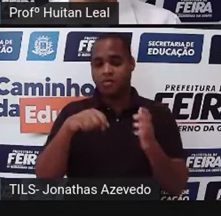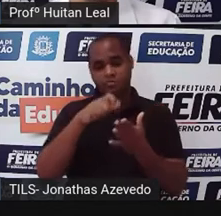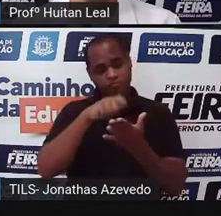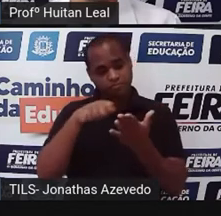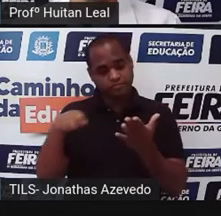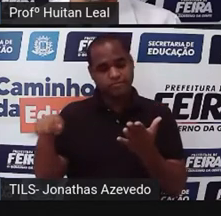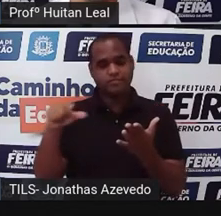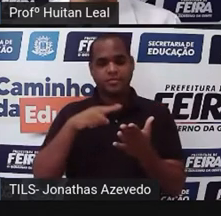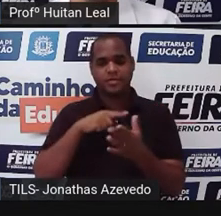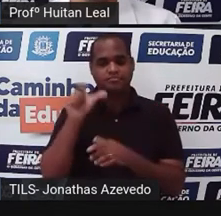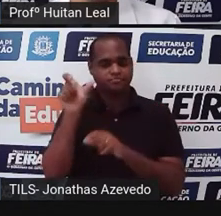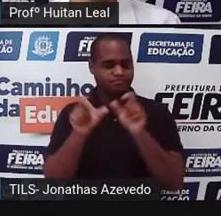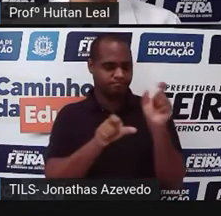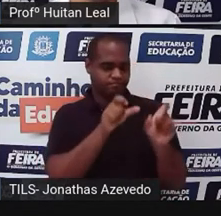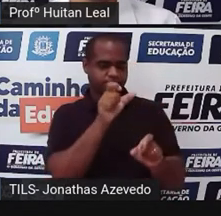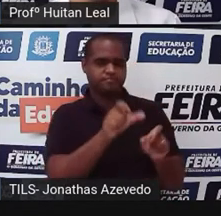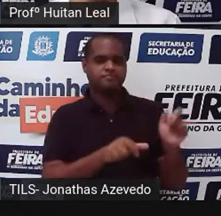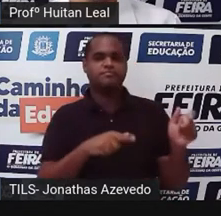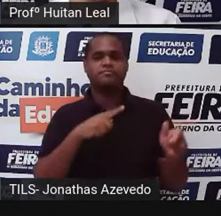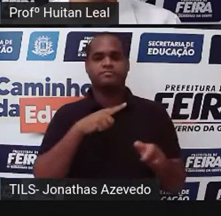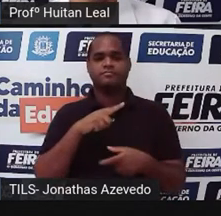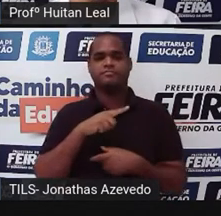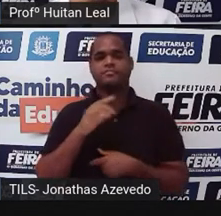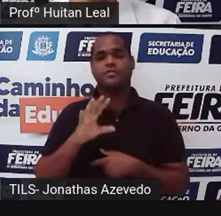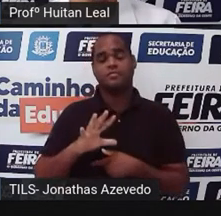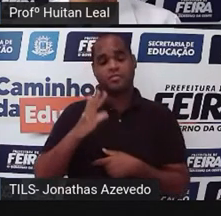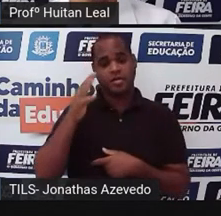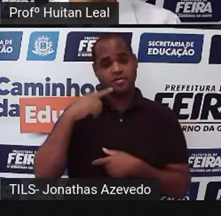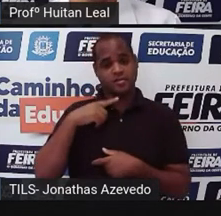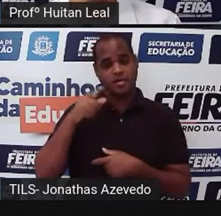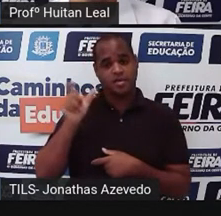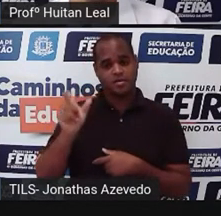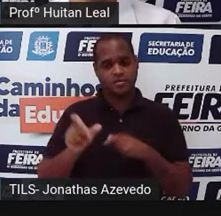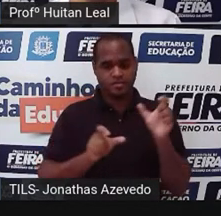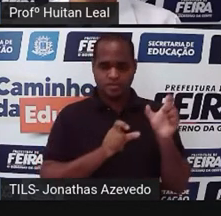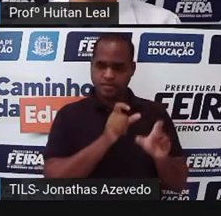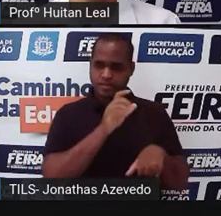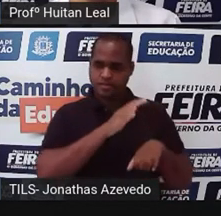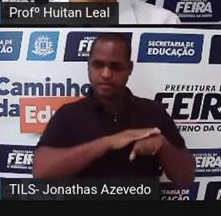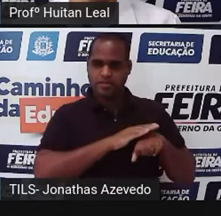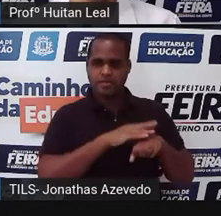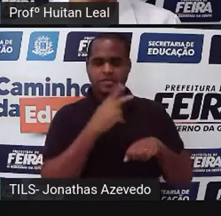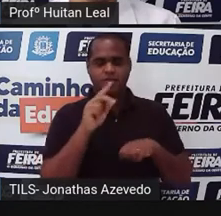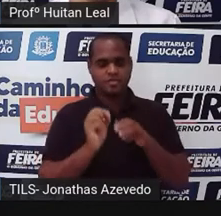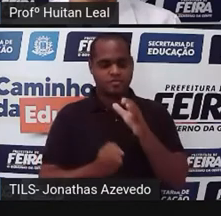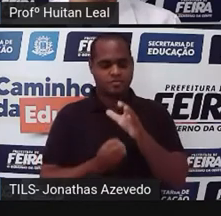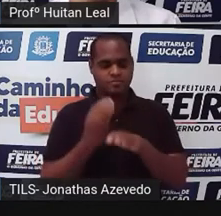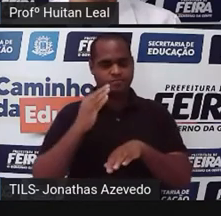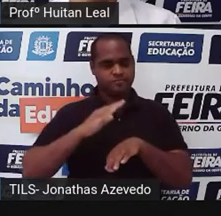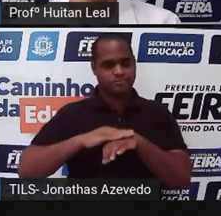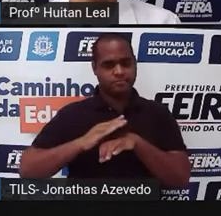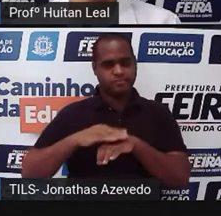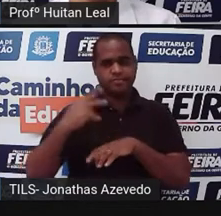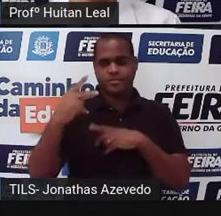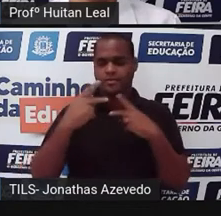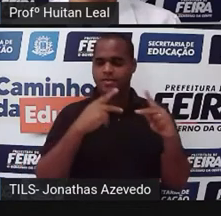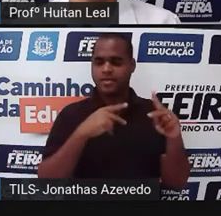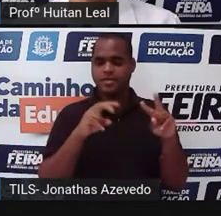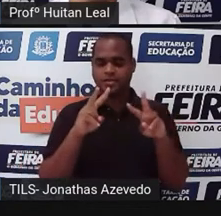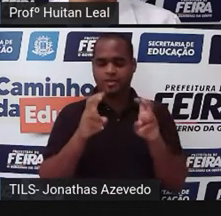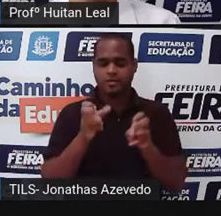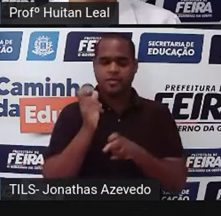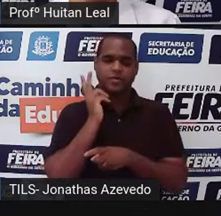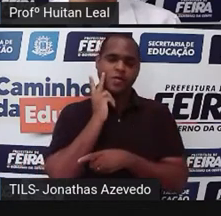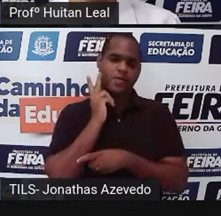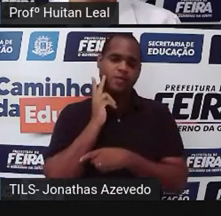assunto, dos personagens, não é? Não raro cada cronista tem seu estilo próprio no uso das palavras. Os temas comuns